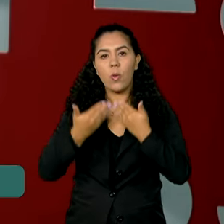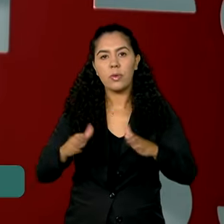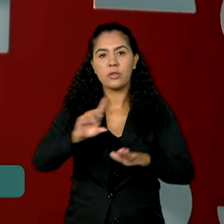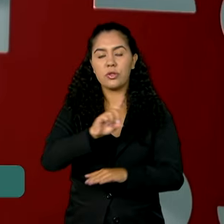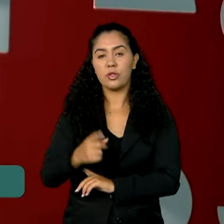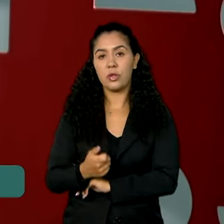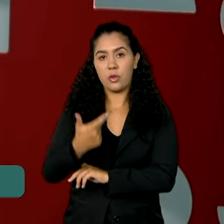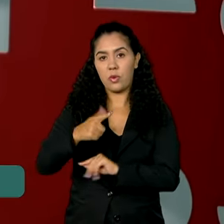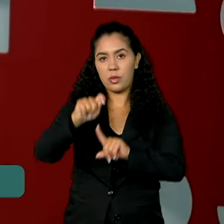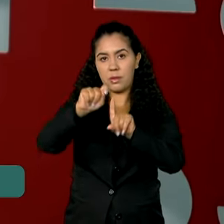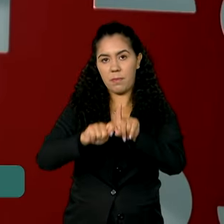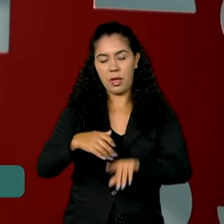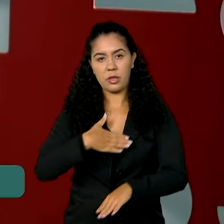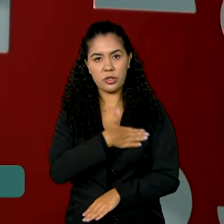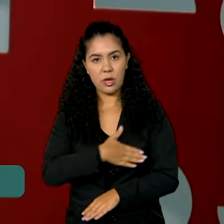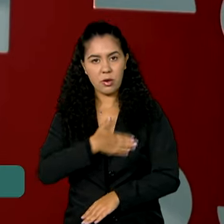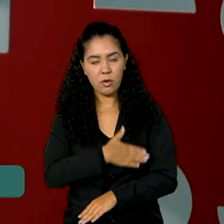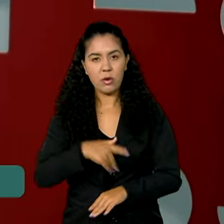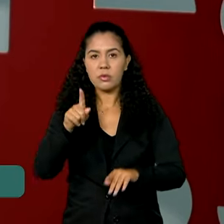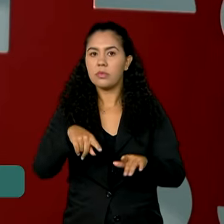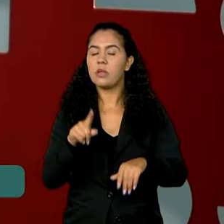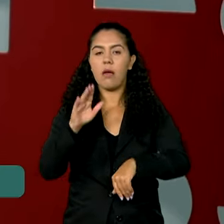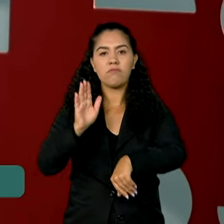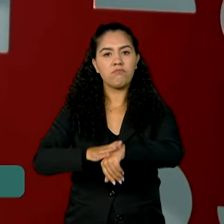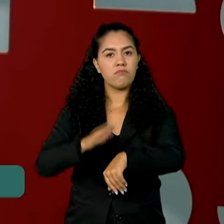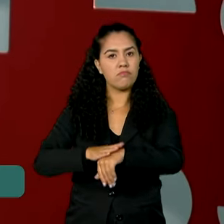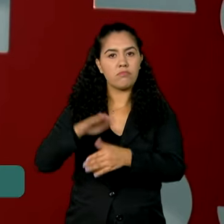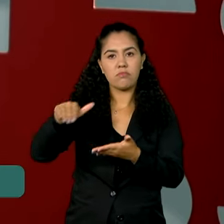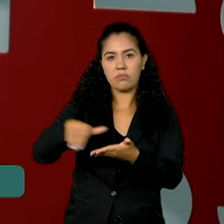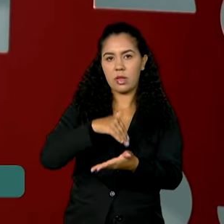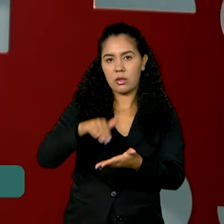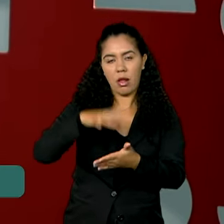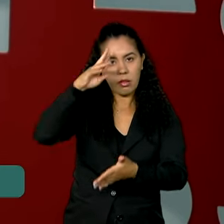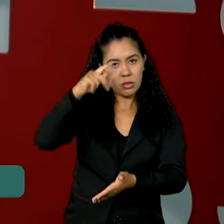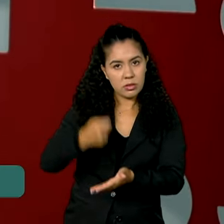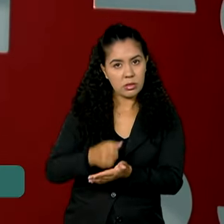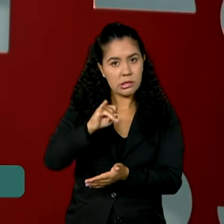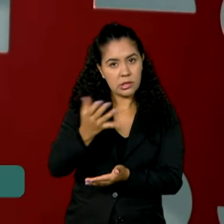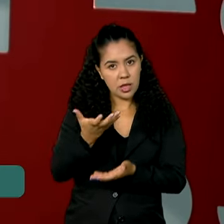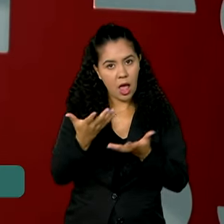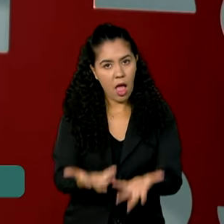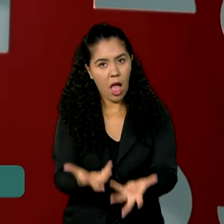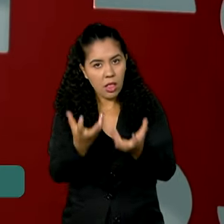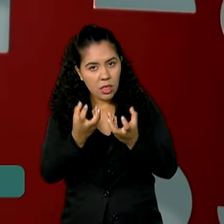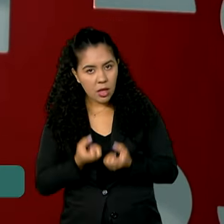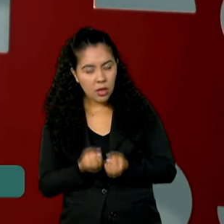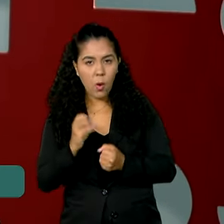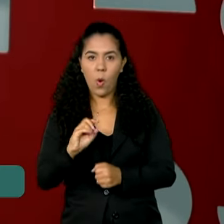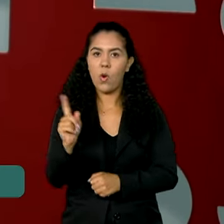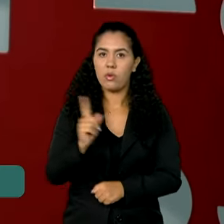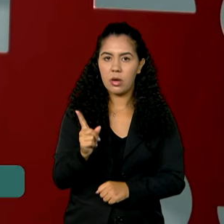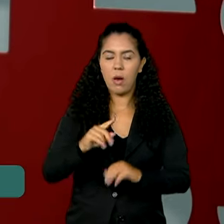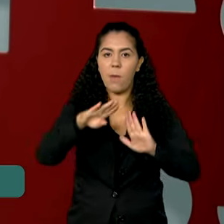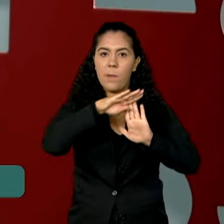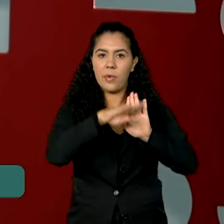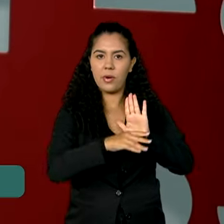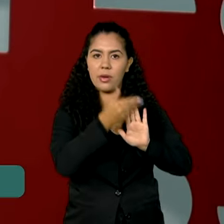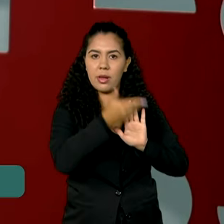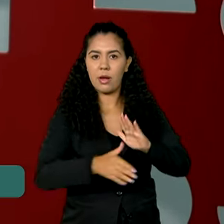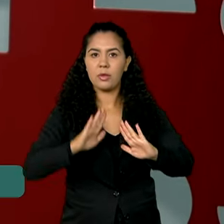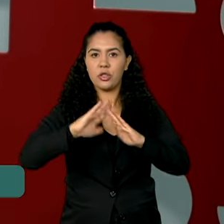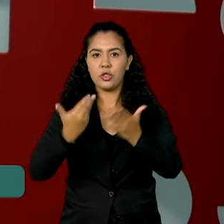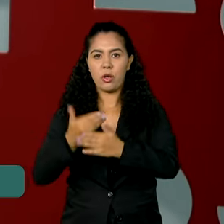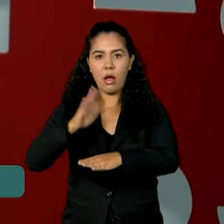que as redes de ensino acessem os recursos financeiros destinados à criação de matrículas de tempo integral em todas as